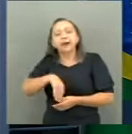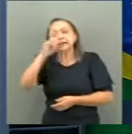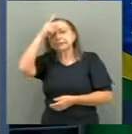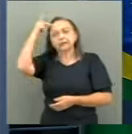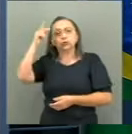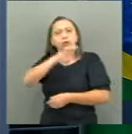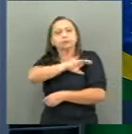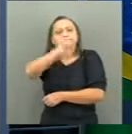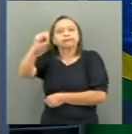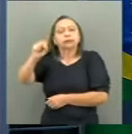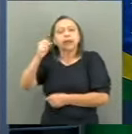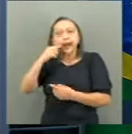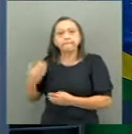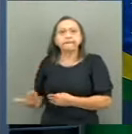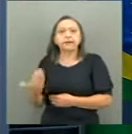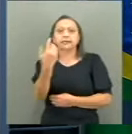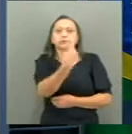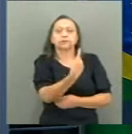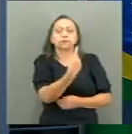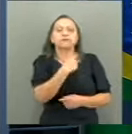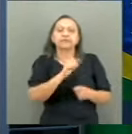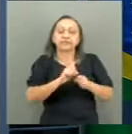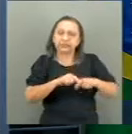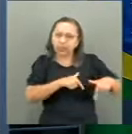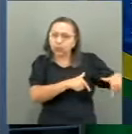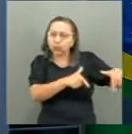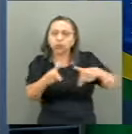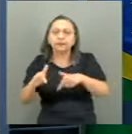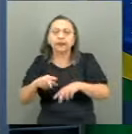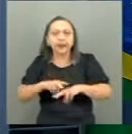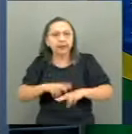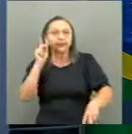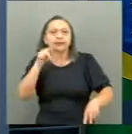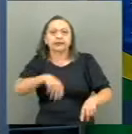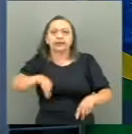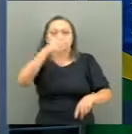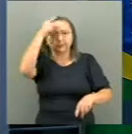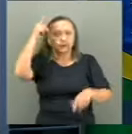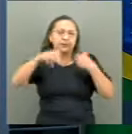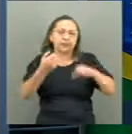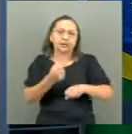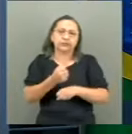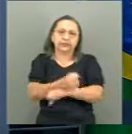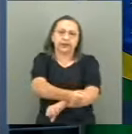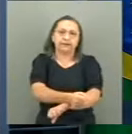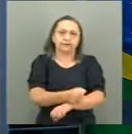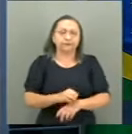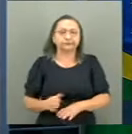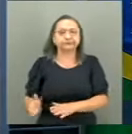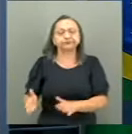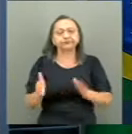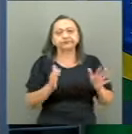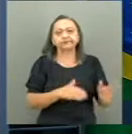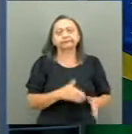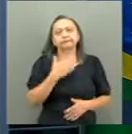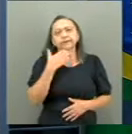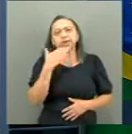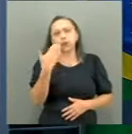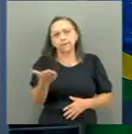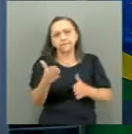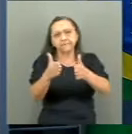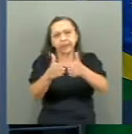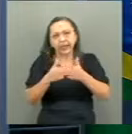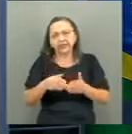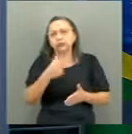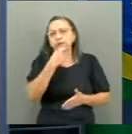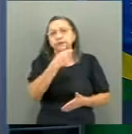para fazer esse bom combate para libertar a nossa gente. Presidente, peço então a Vossa Excelência